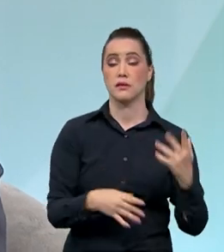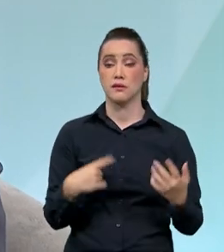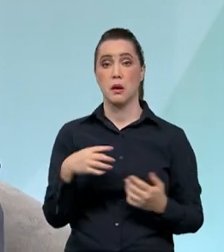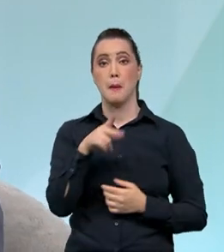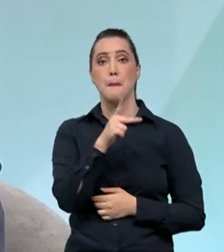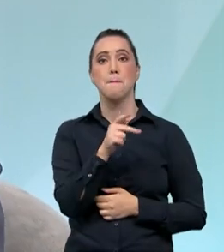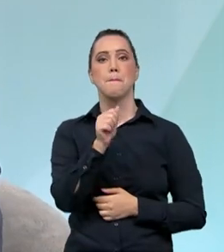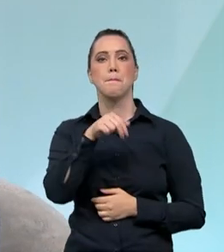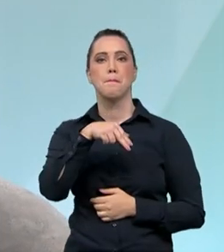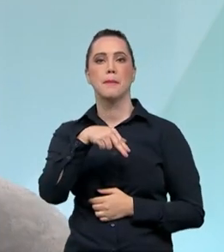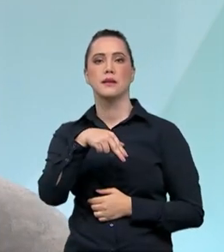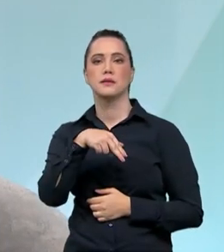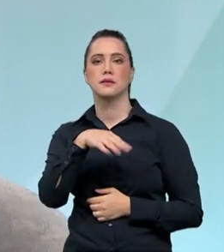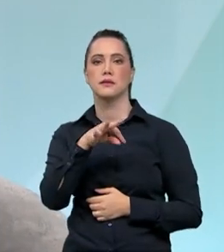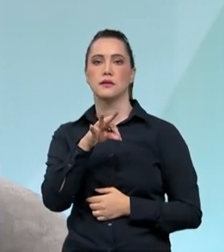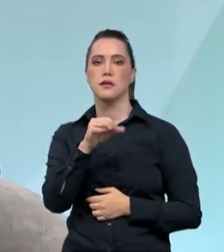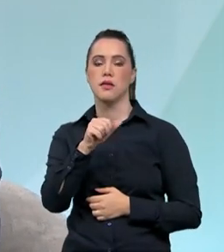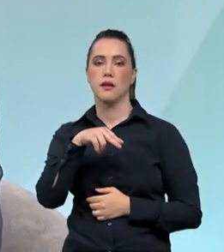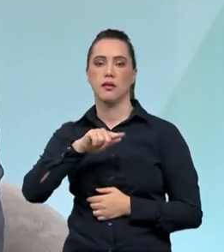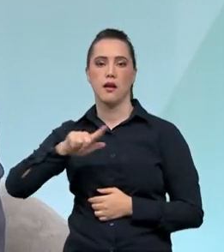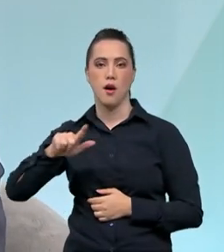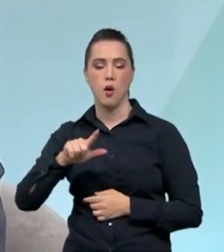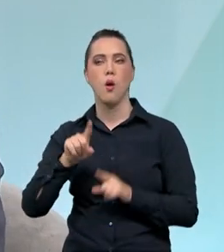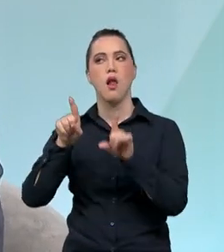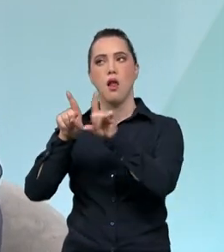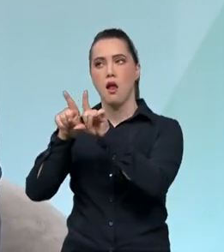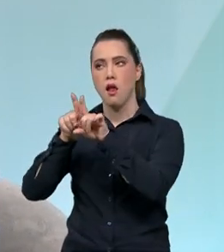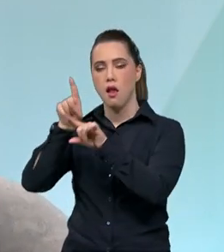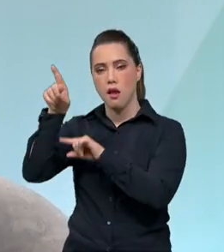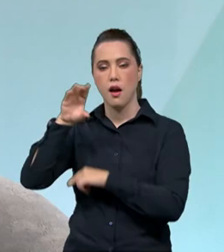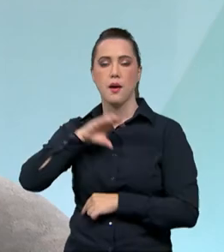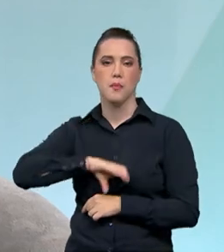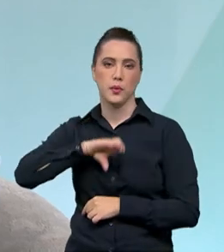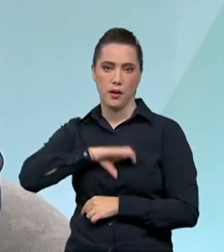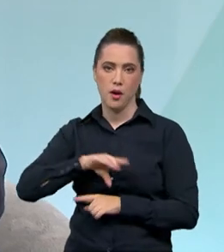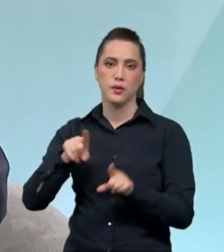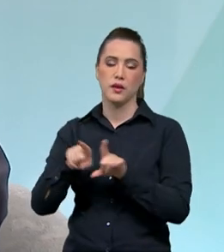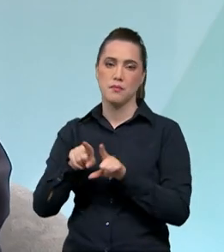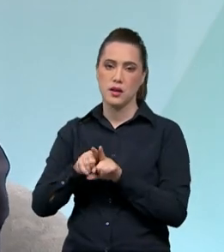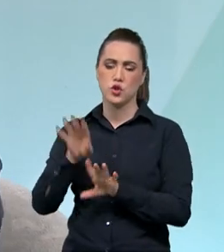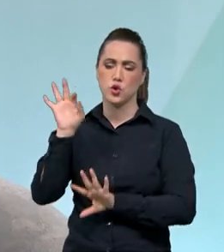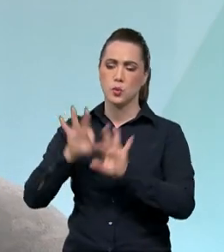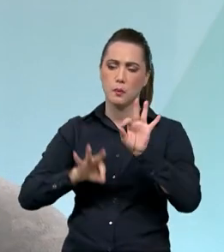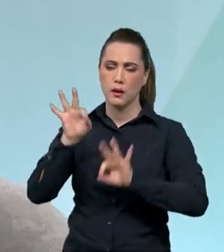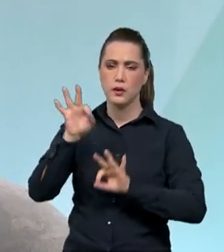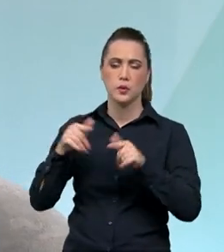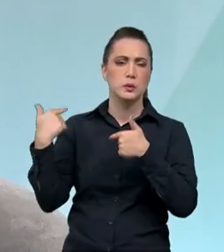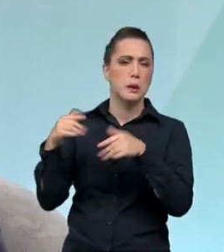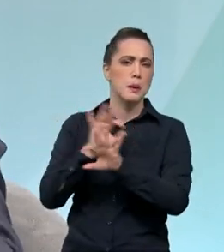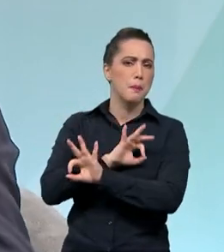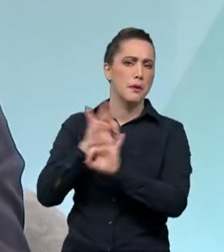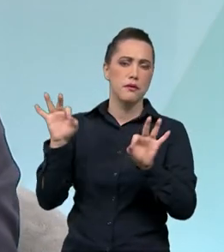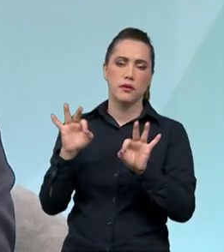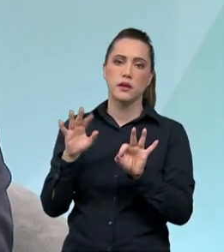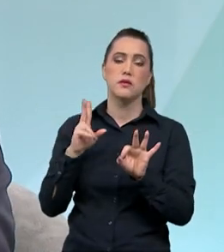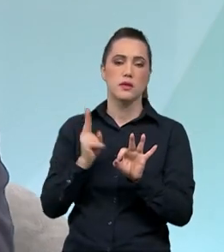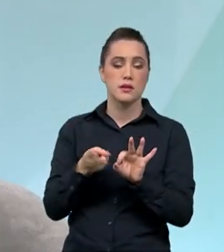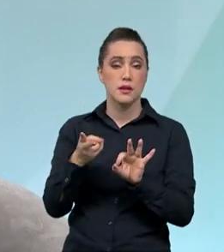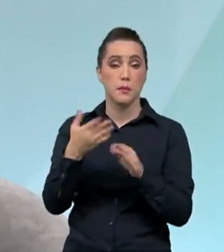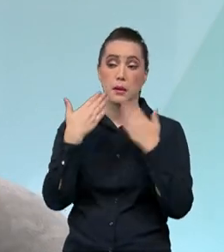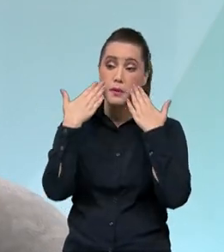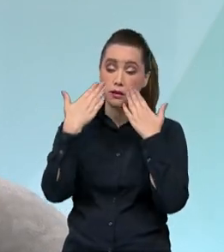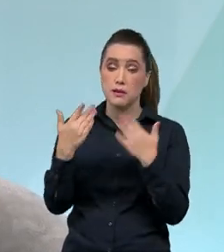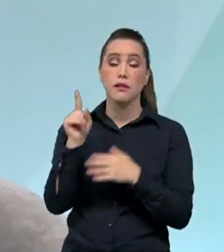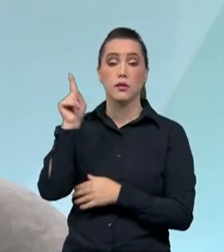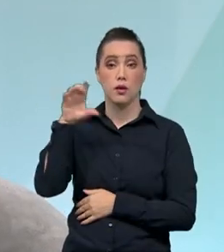AXN de Portugal, um material extremamente bonito, que vem sendo exibido ainda